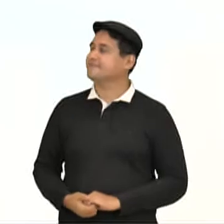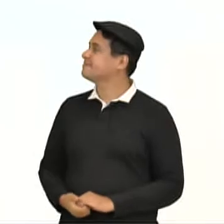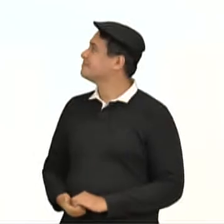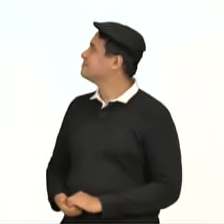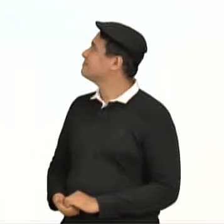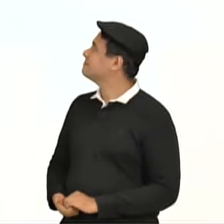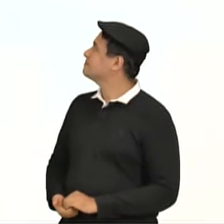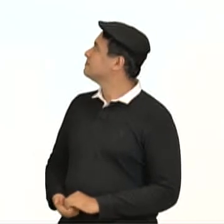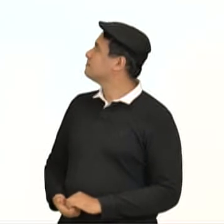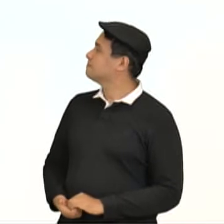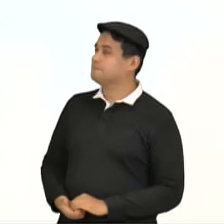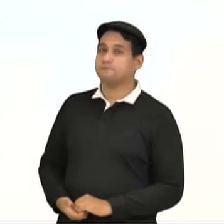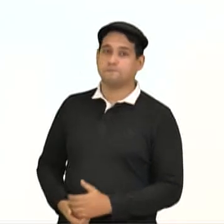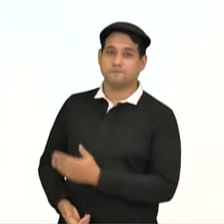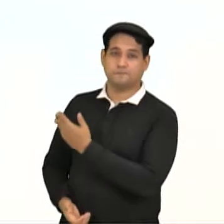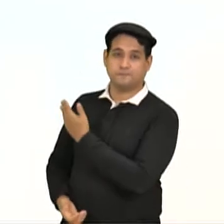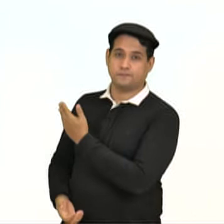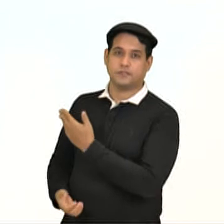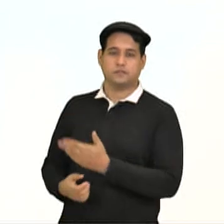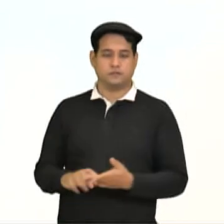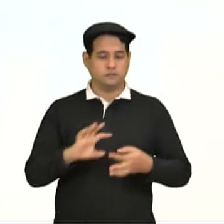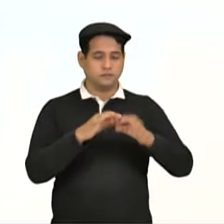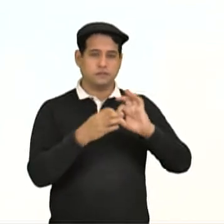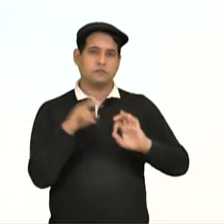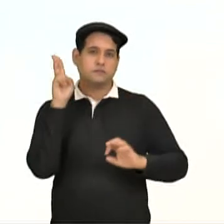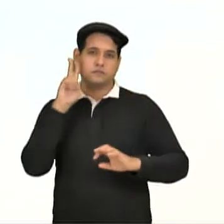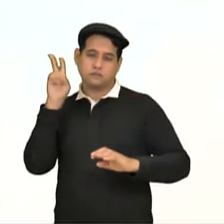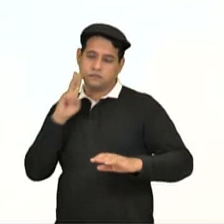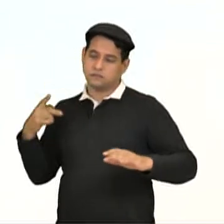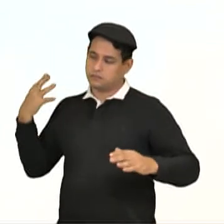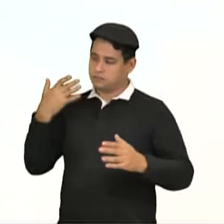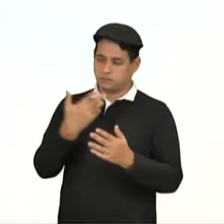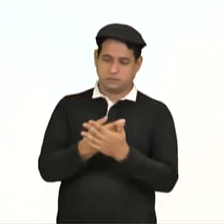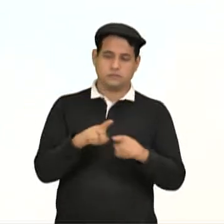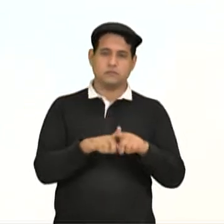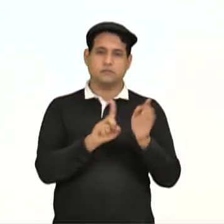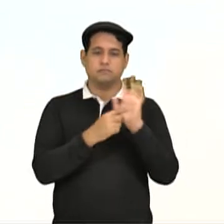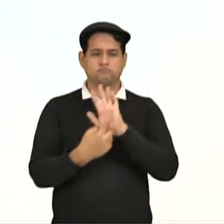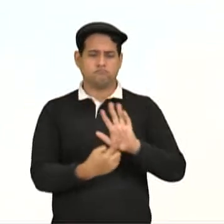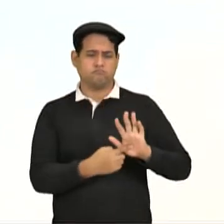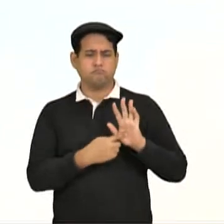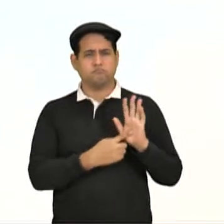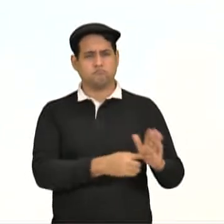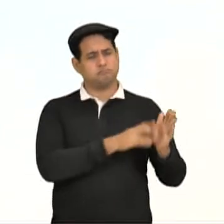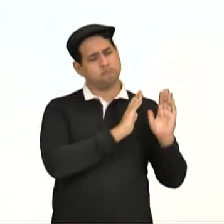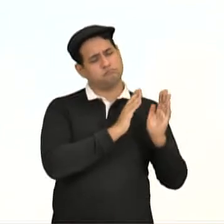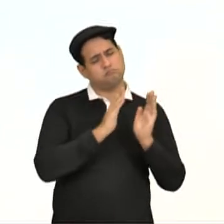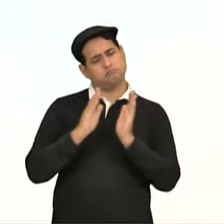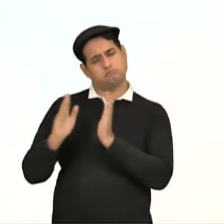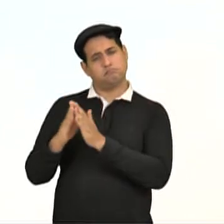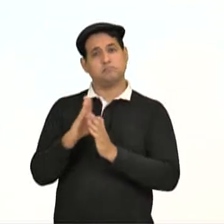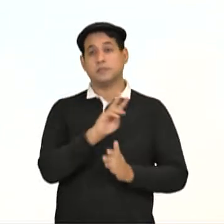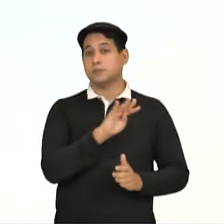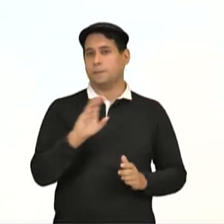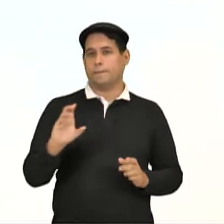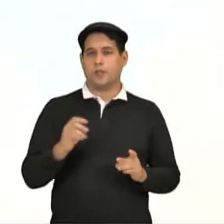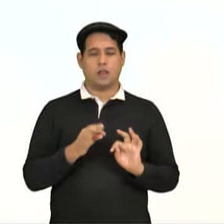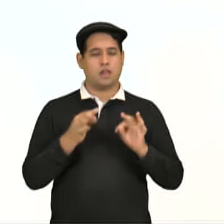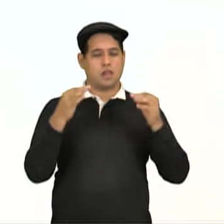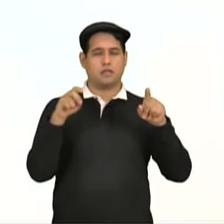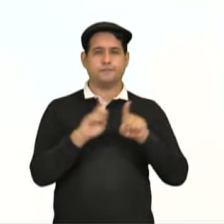Bom, aqui no contexto histórico, trazendo uma linha do tempo em relação à biotecnologia,